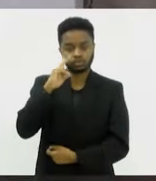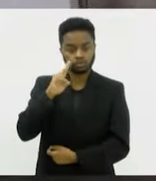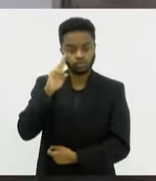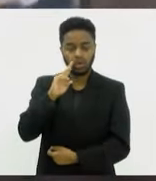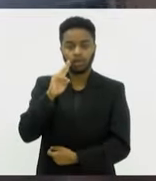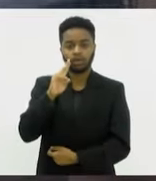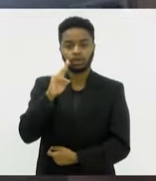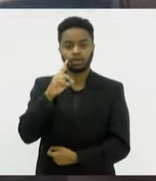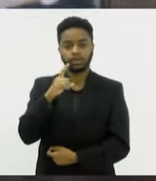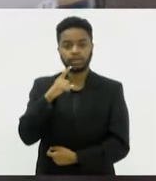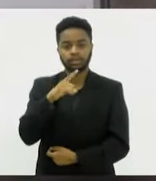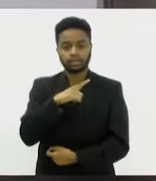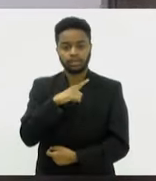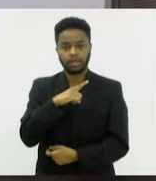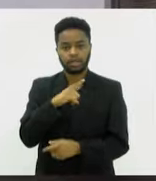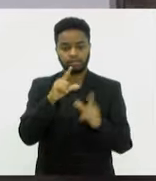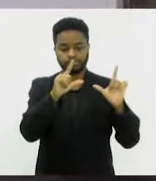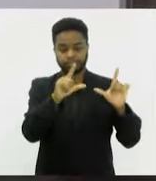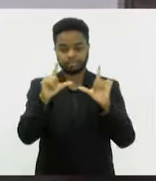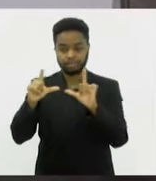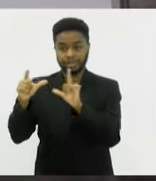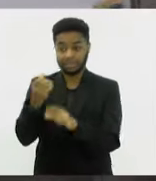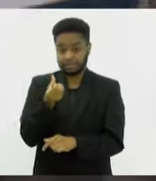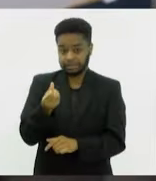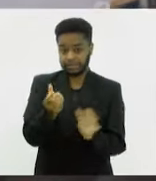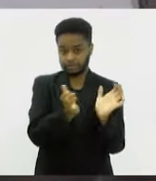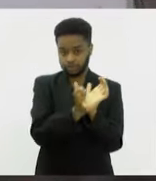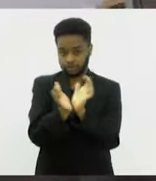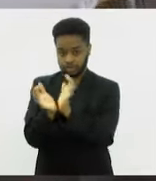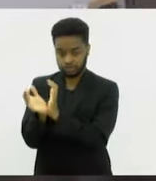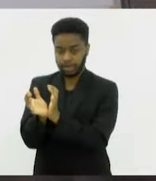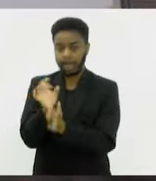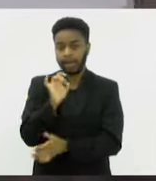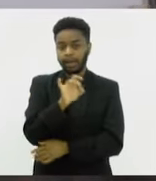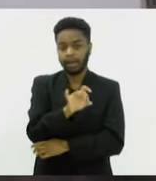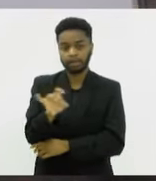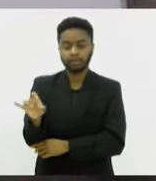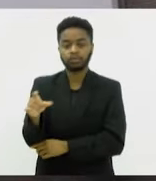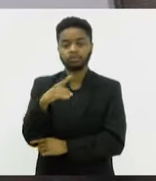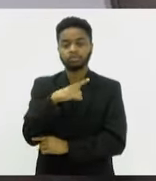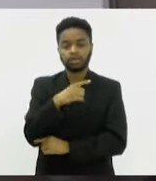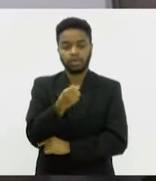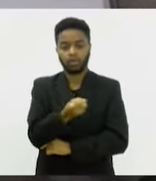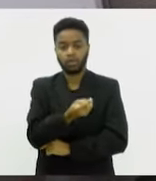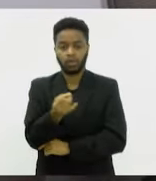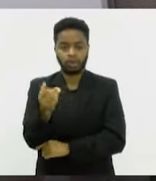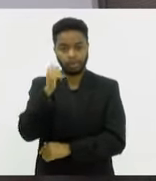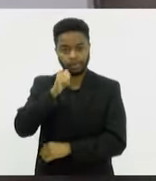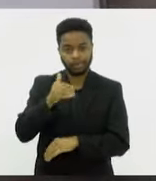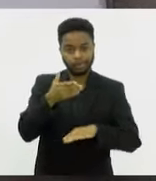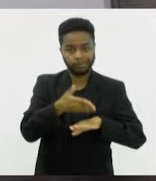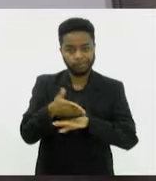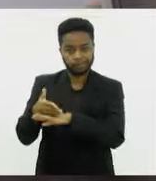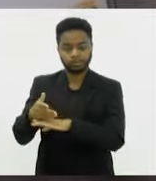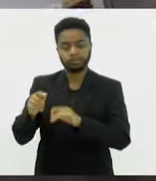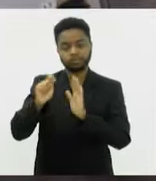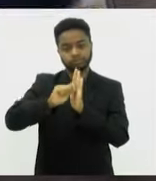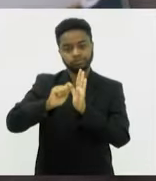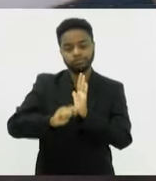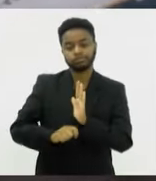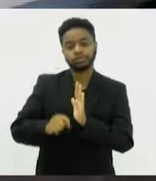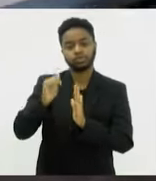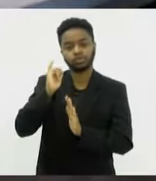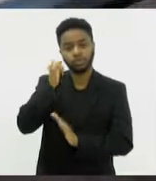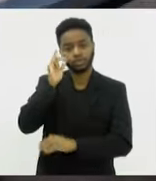São divididas por seis pelotões. Cada pelotão tem aí a quantidade de mulheres que participaram do livro contando as suas